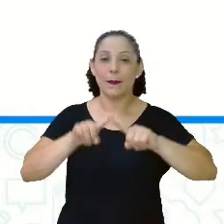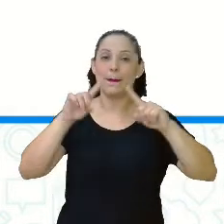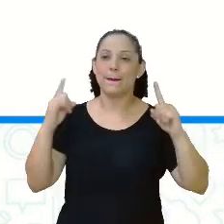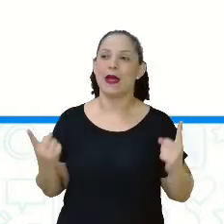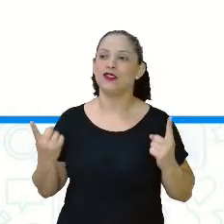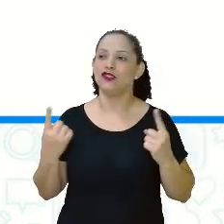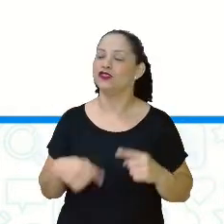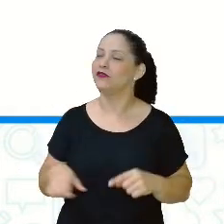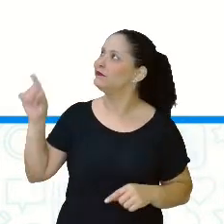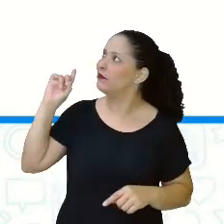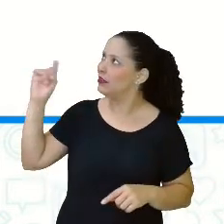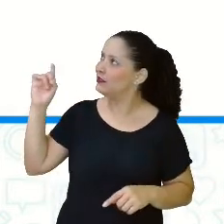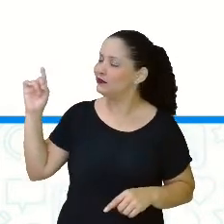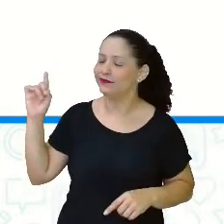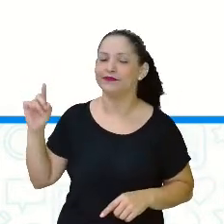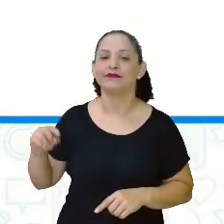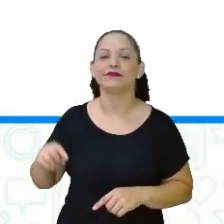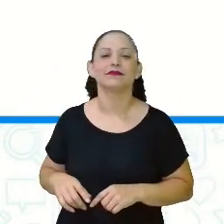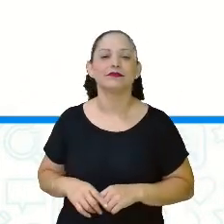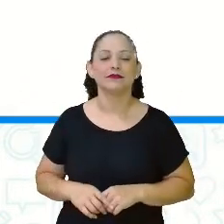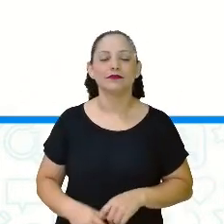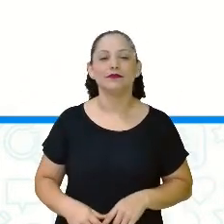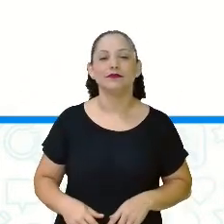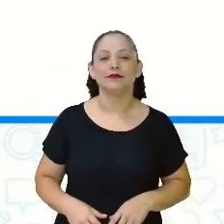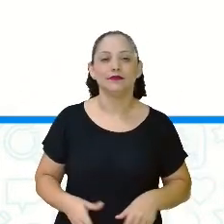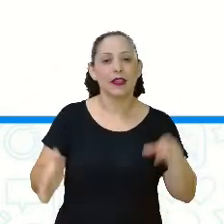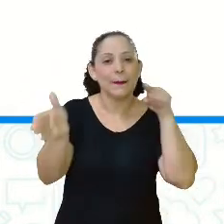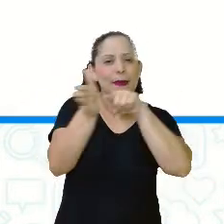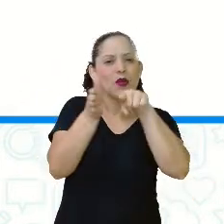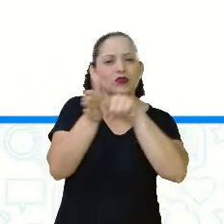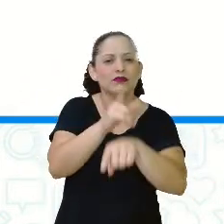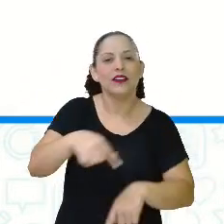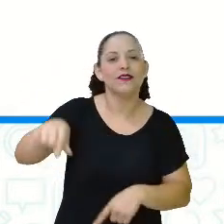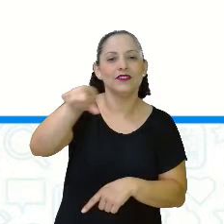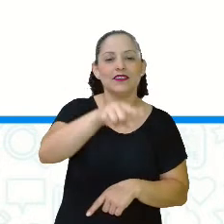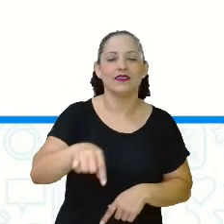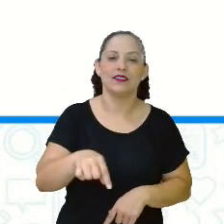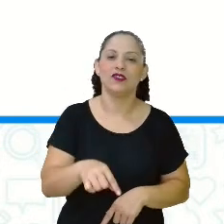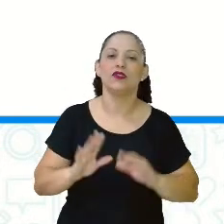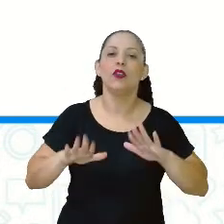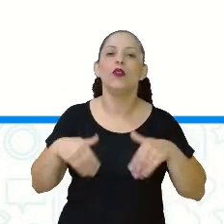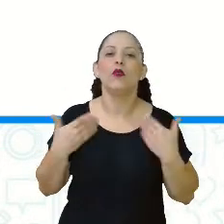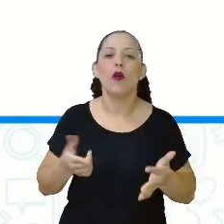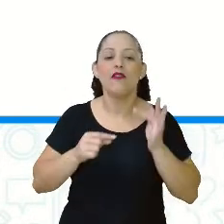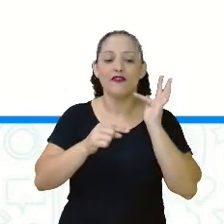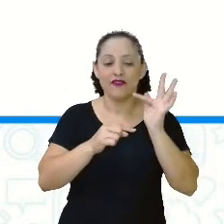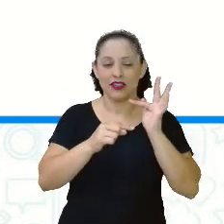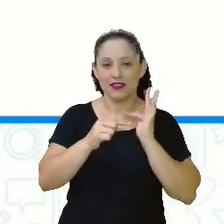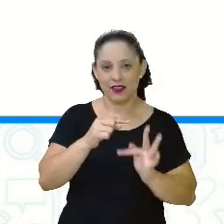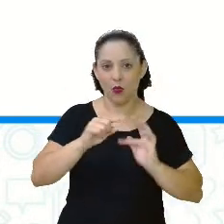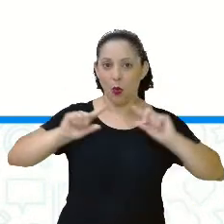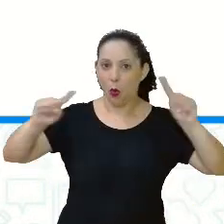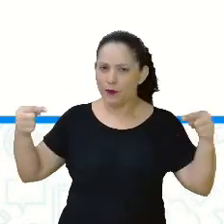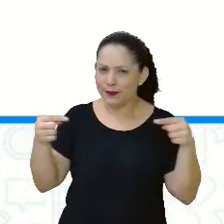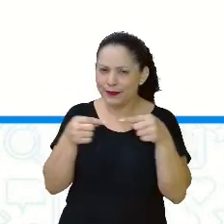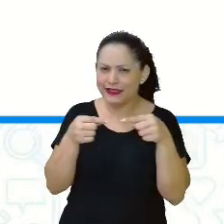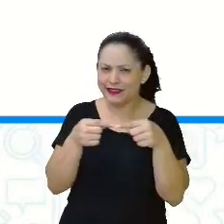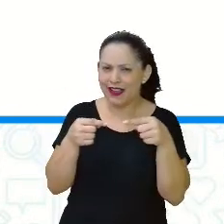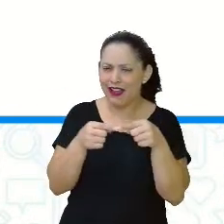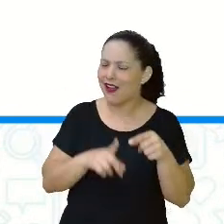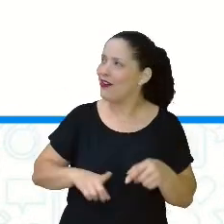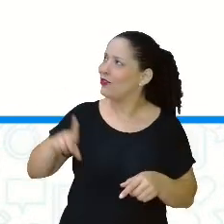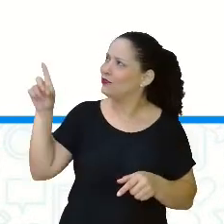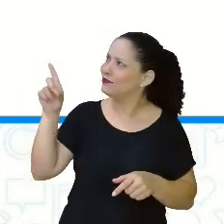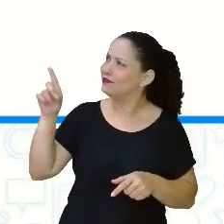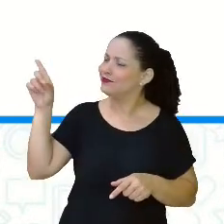parte aí que está pintada. Aí, eu pergunto para vocês. Que fração representa a quarta parte?